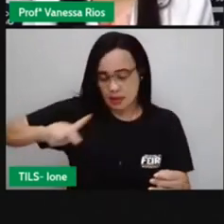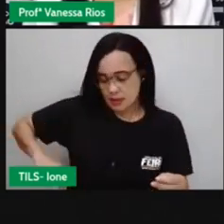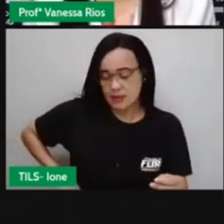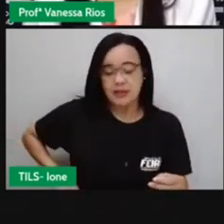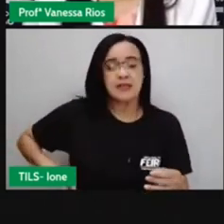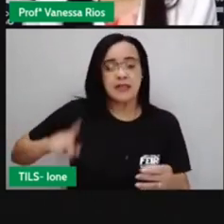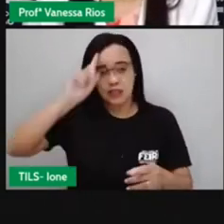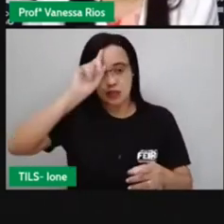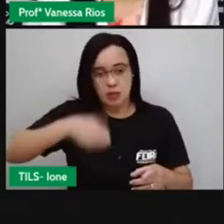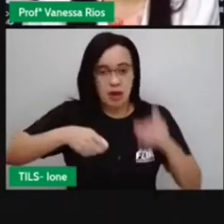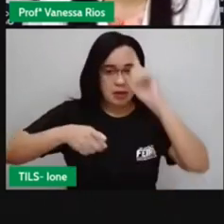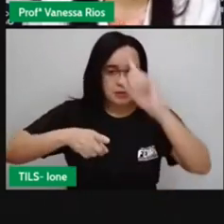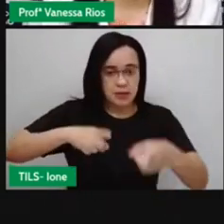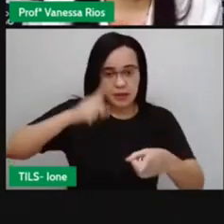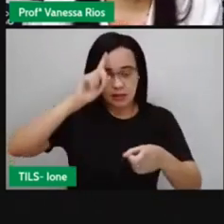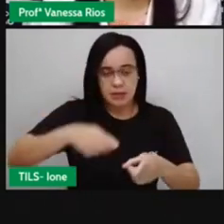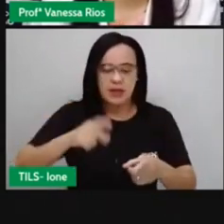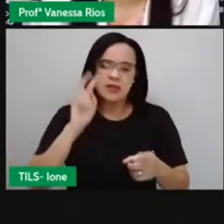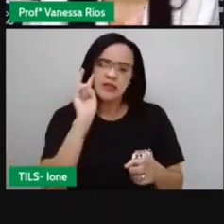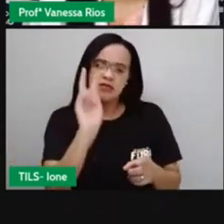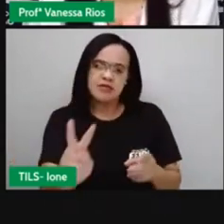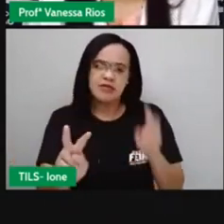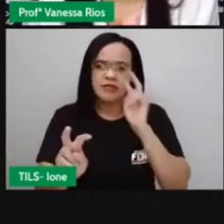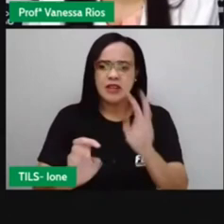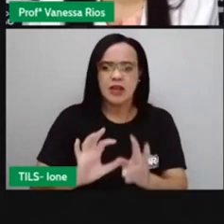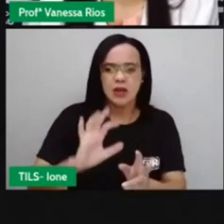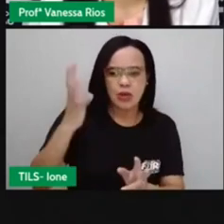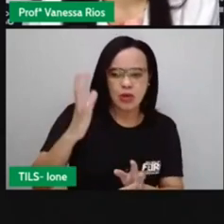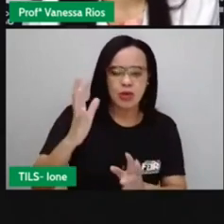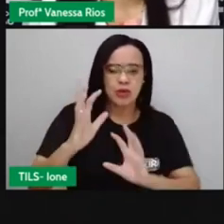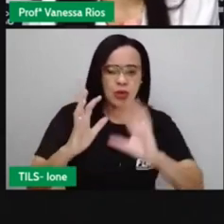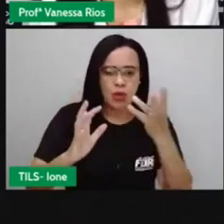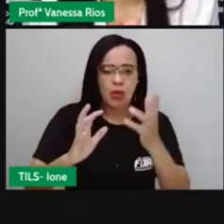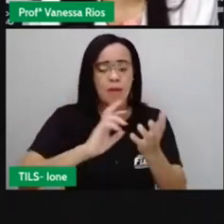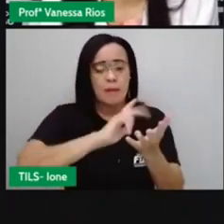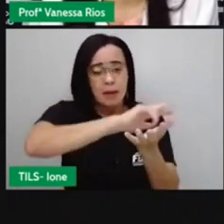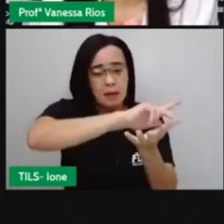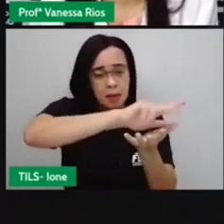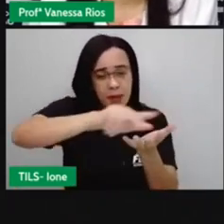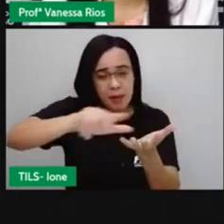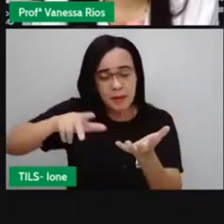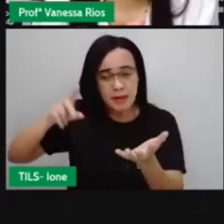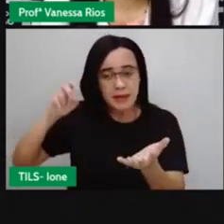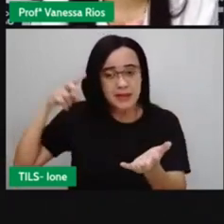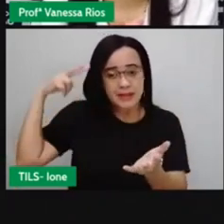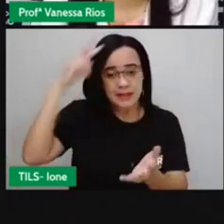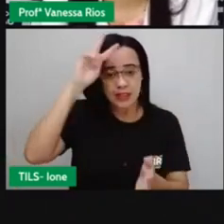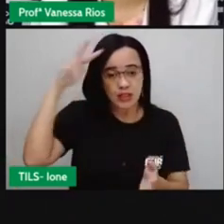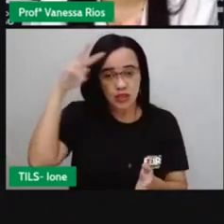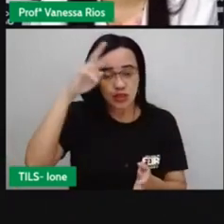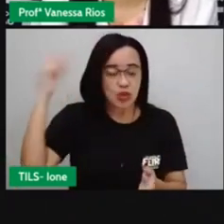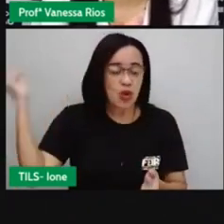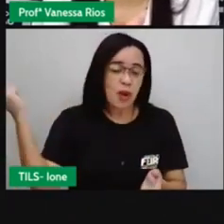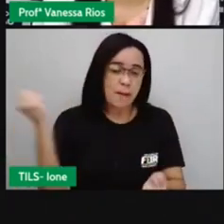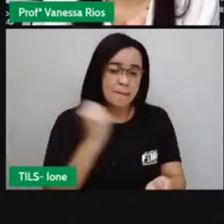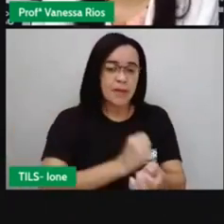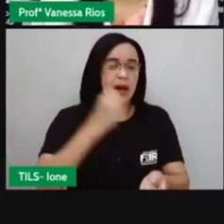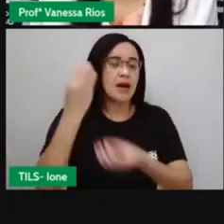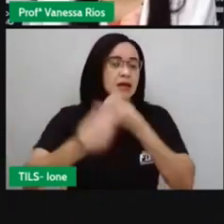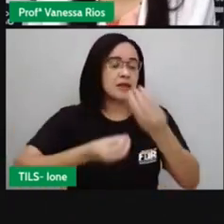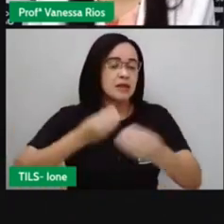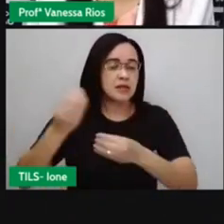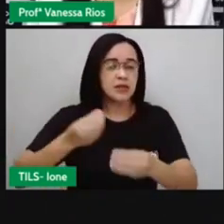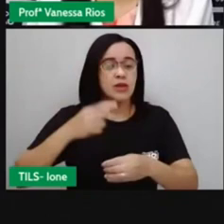observa diversos acontecimentos históricos, né? Que marcam a história do nosso país, para que